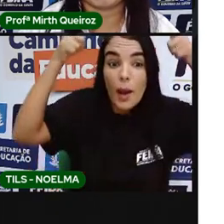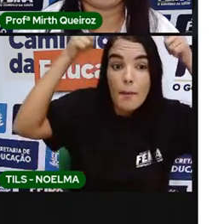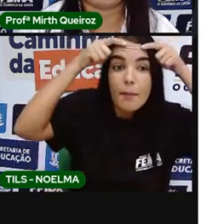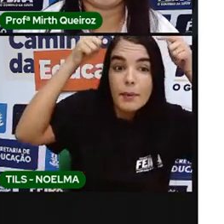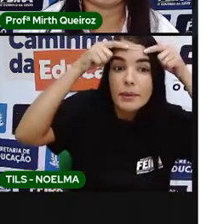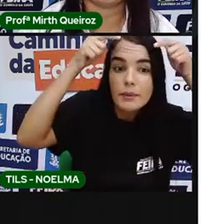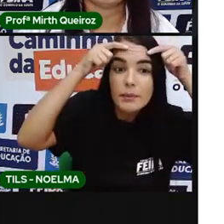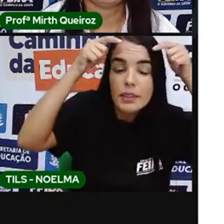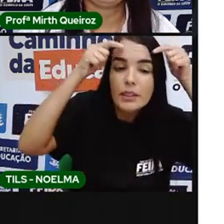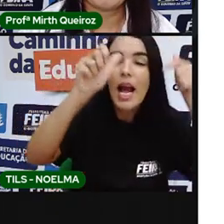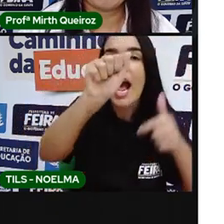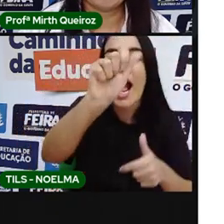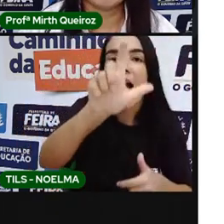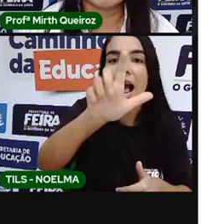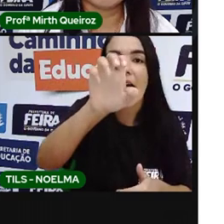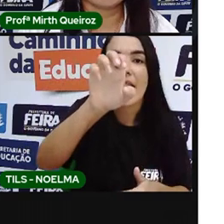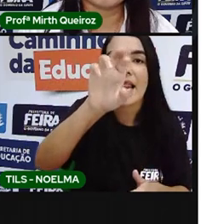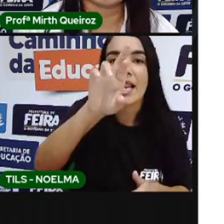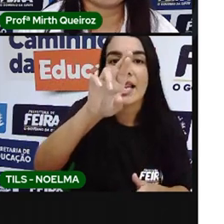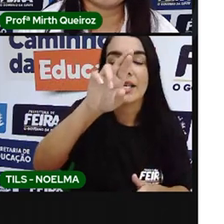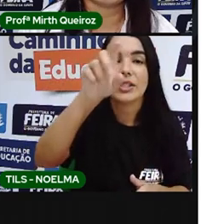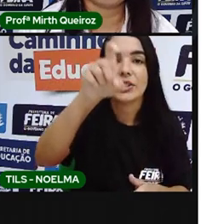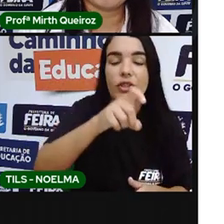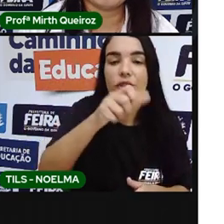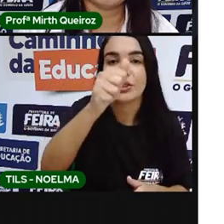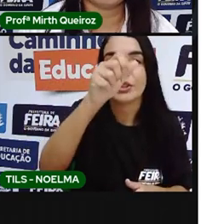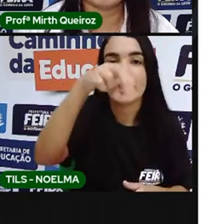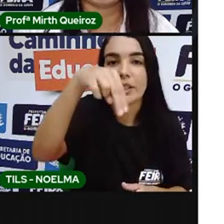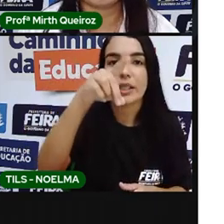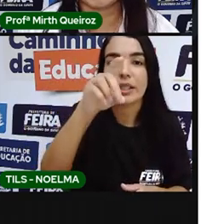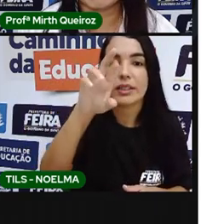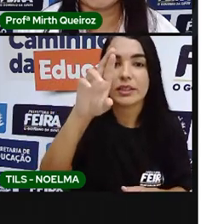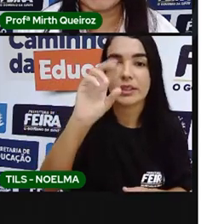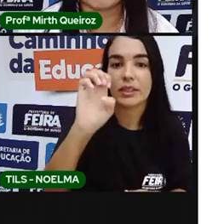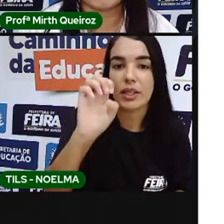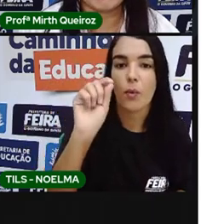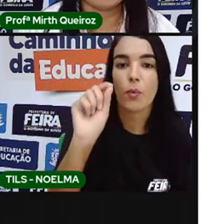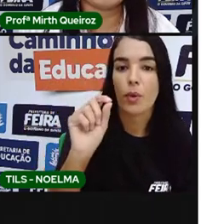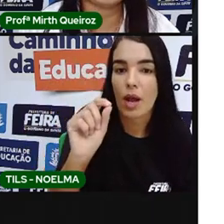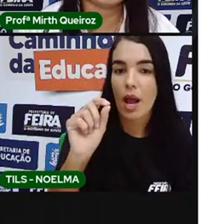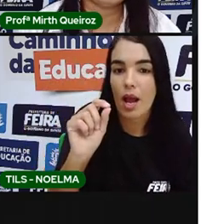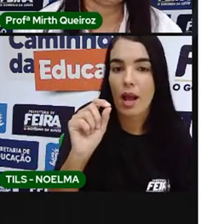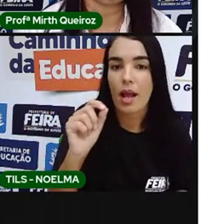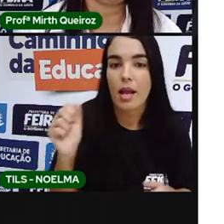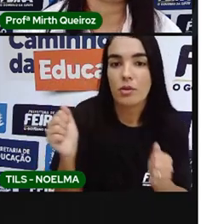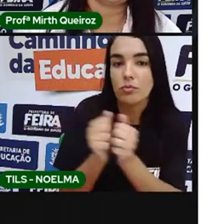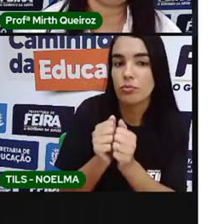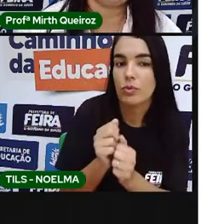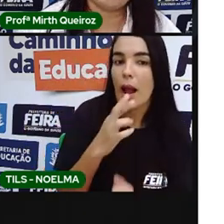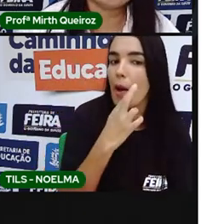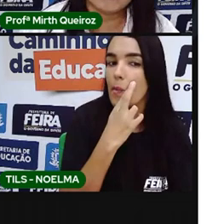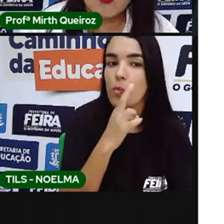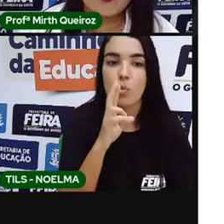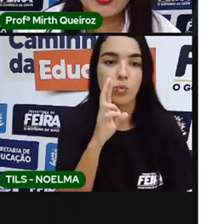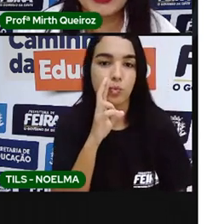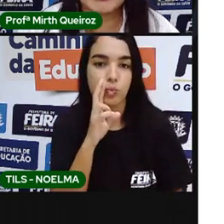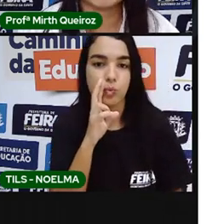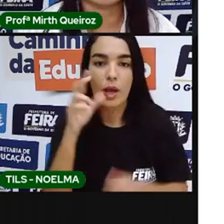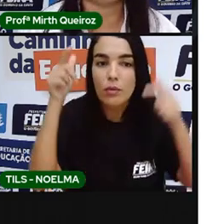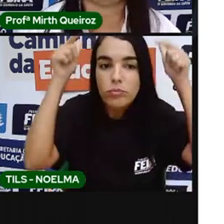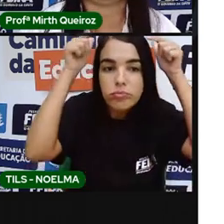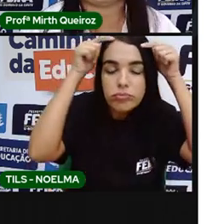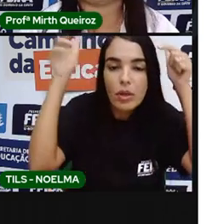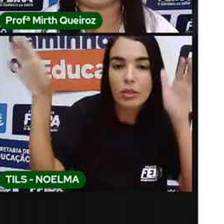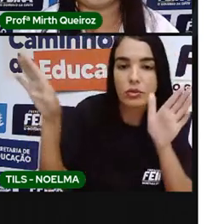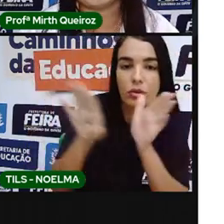Alexandre I na Rússia para trabalhar em seu país. Mas aí o que acontece? De repente, ele recebe outro convite.